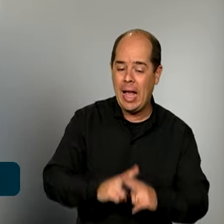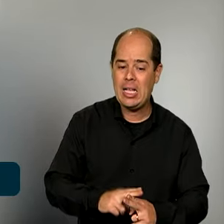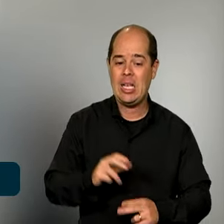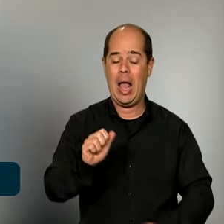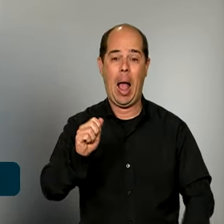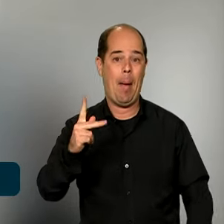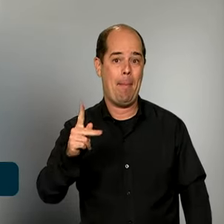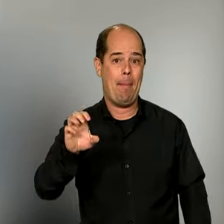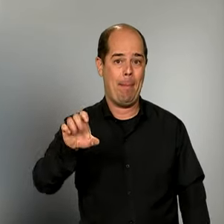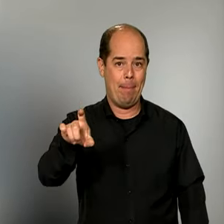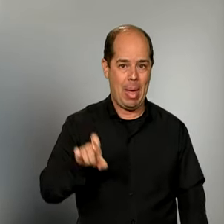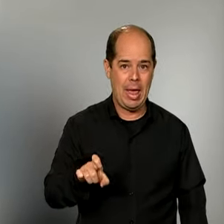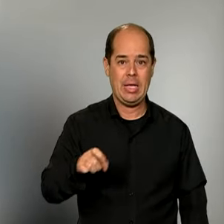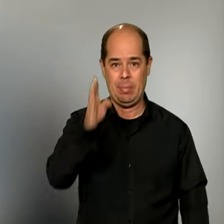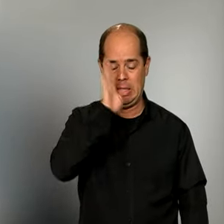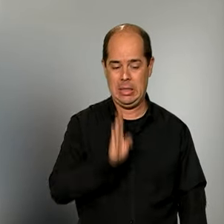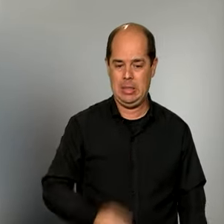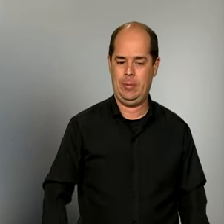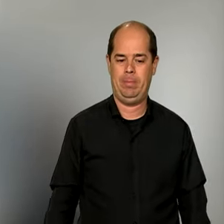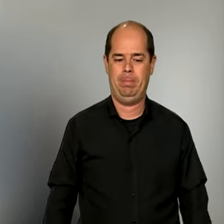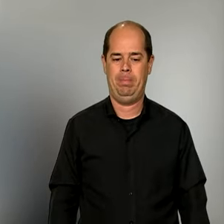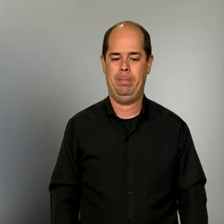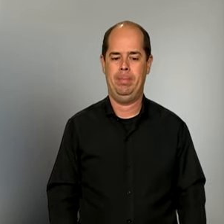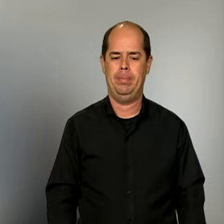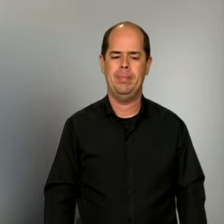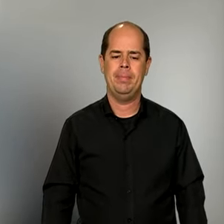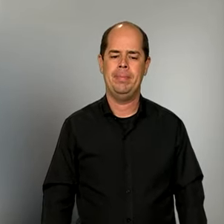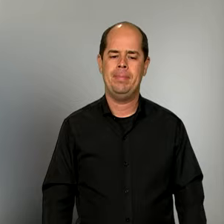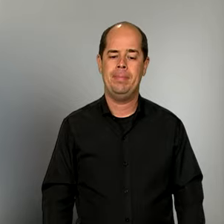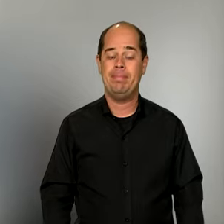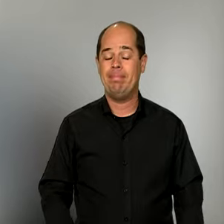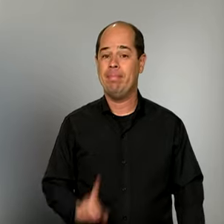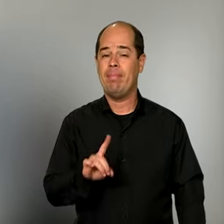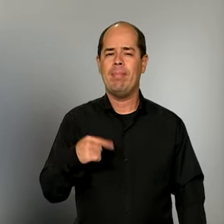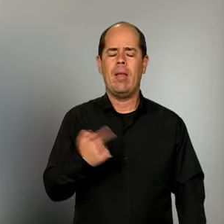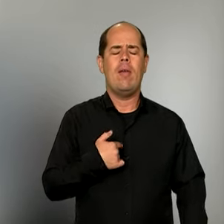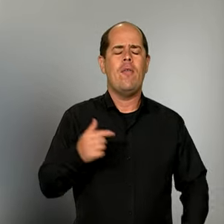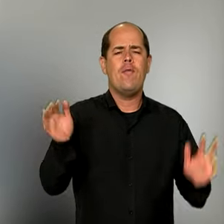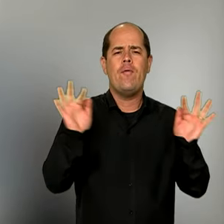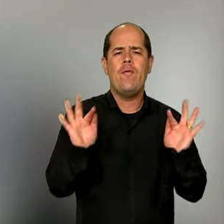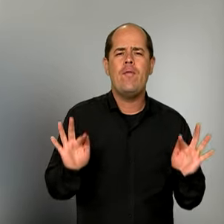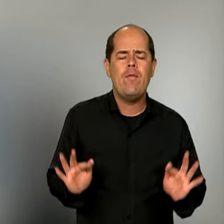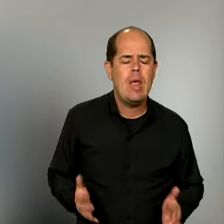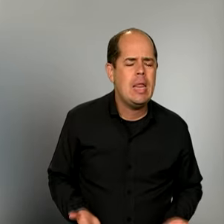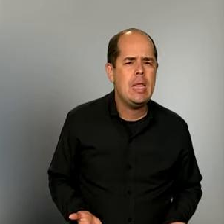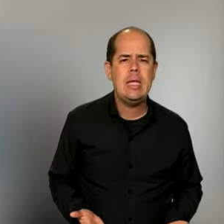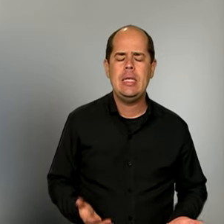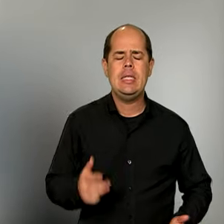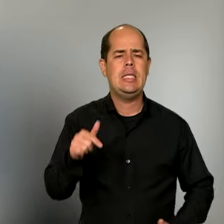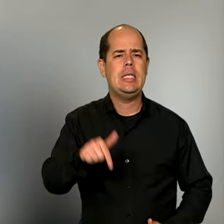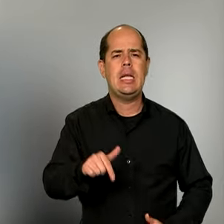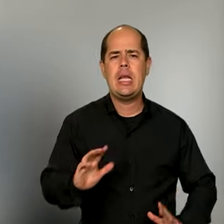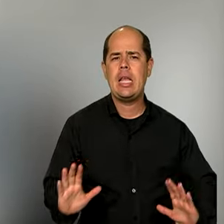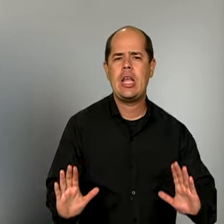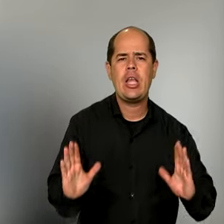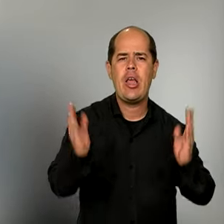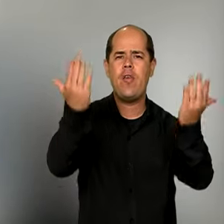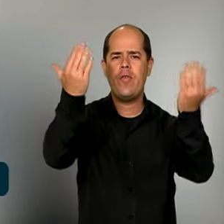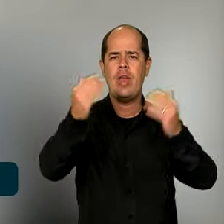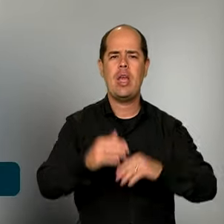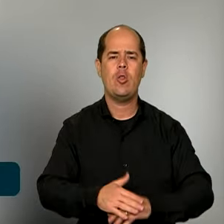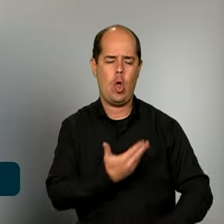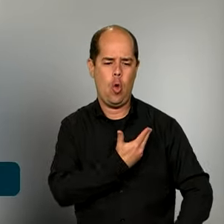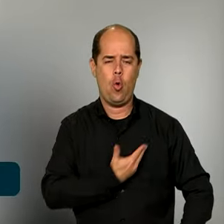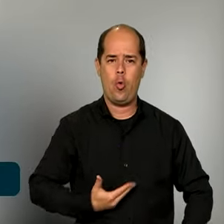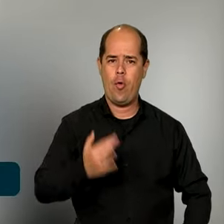presença tão constante, essa prioridade que o governo federal,